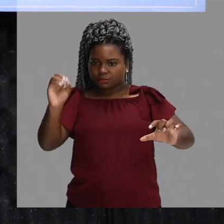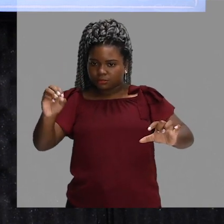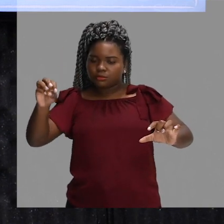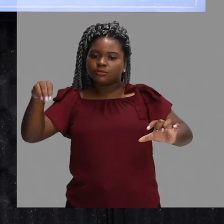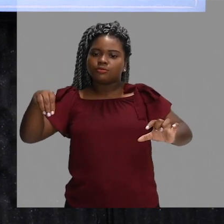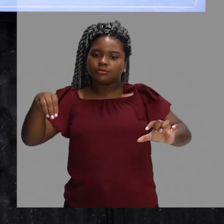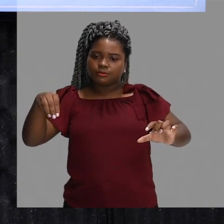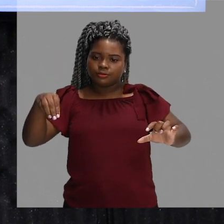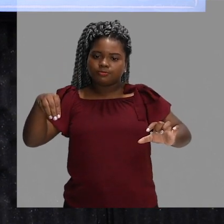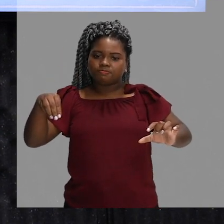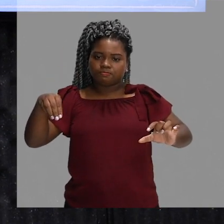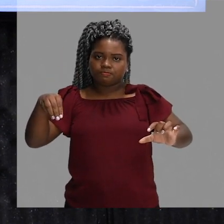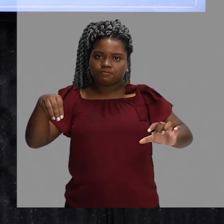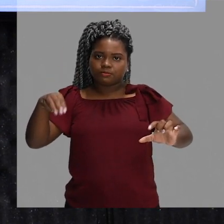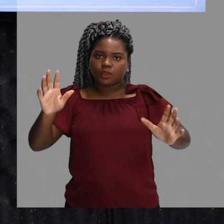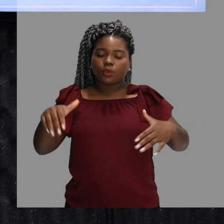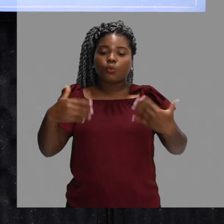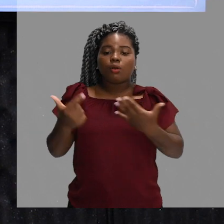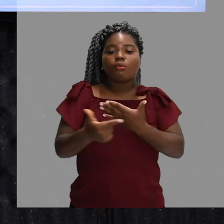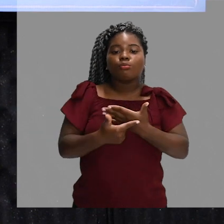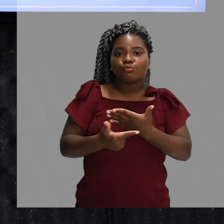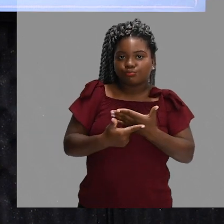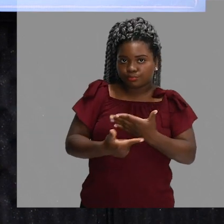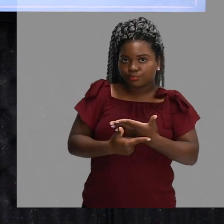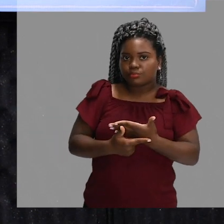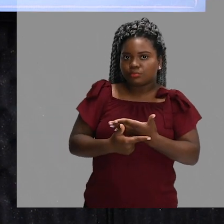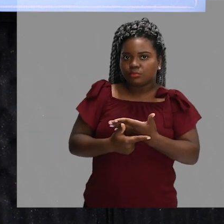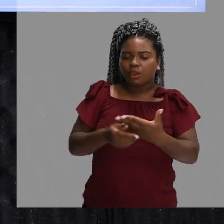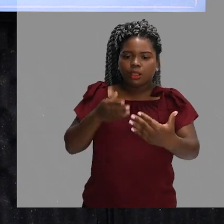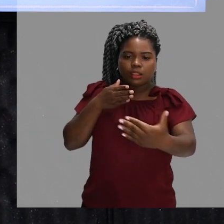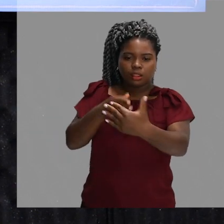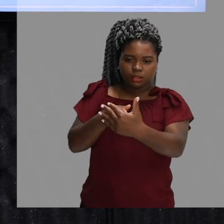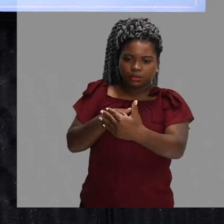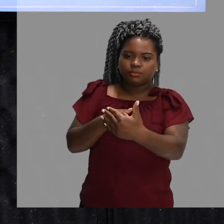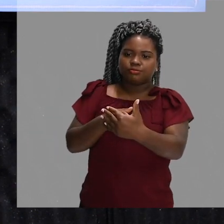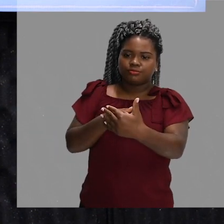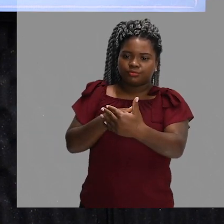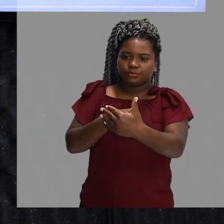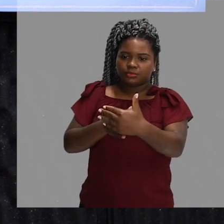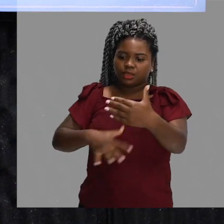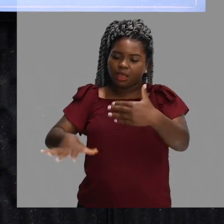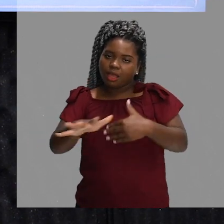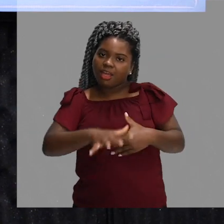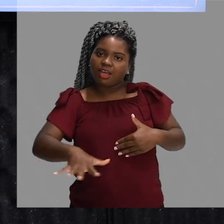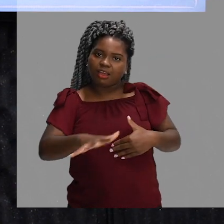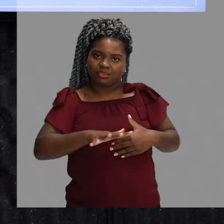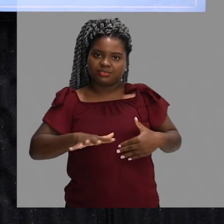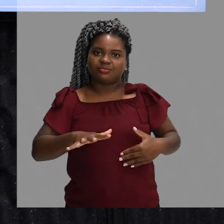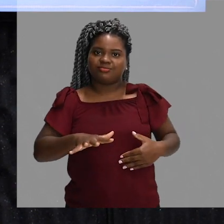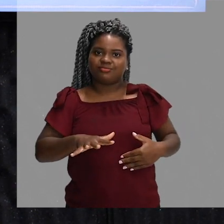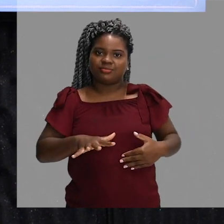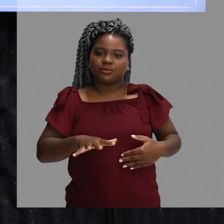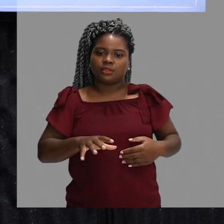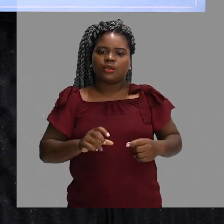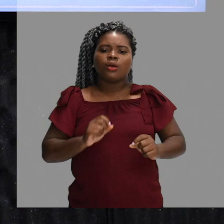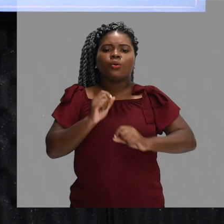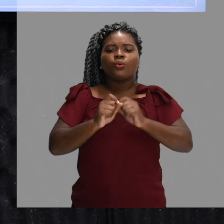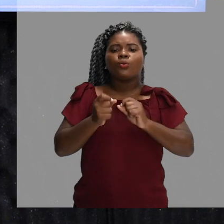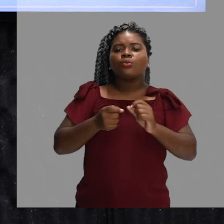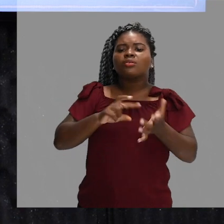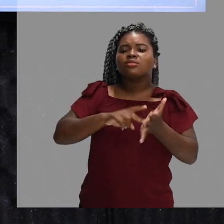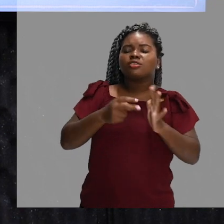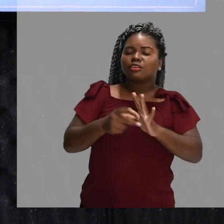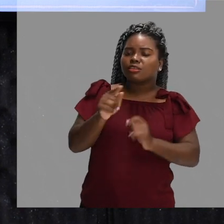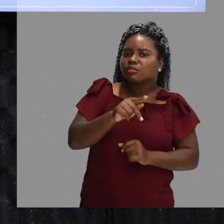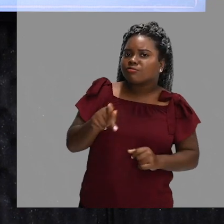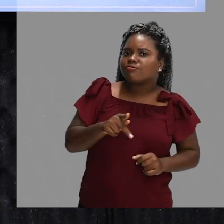essa lente. Para qual é a função dessa antena? É limitar o espaço aéreo de jogo. Professor, o que significa isso?